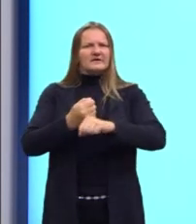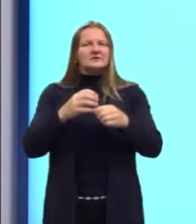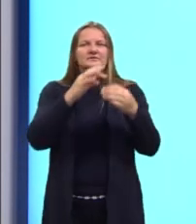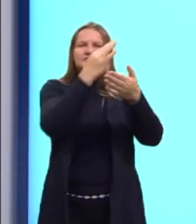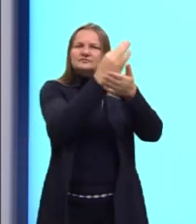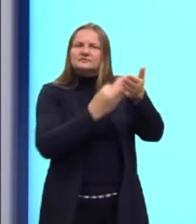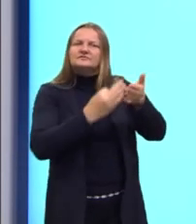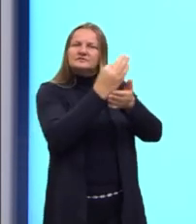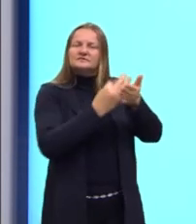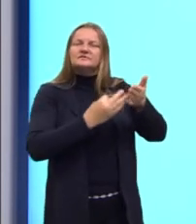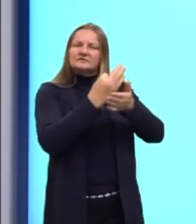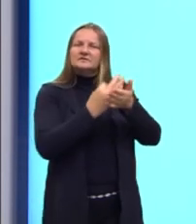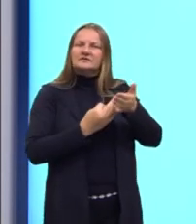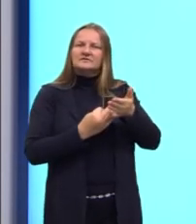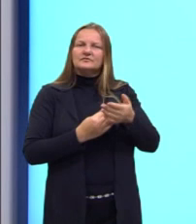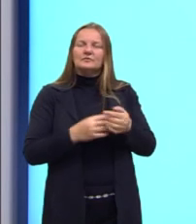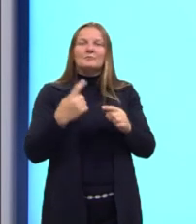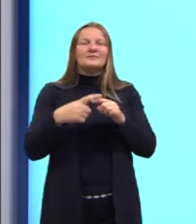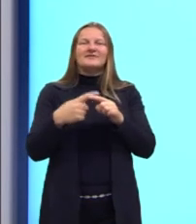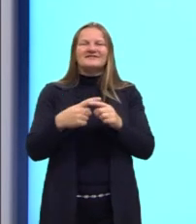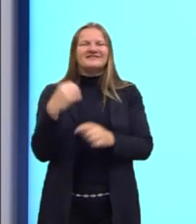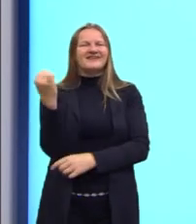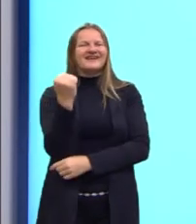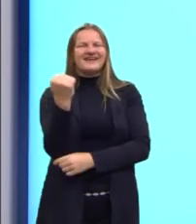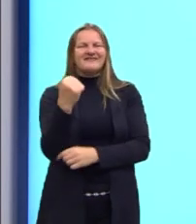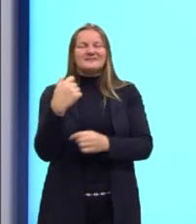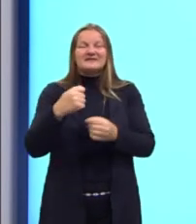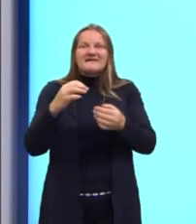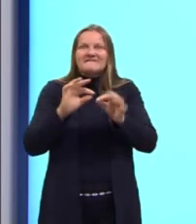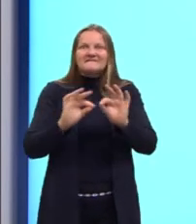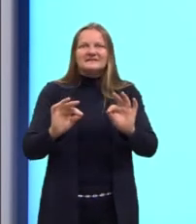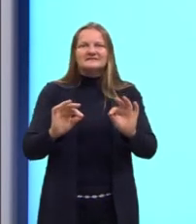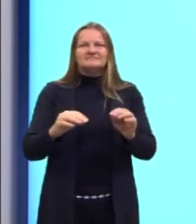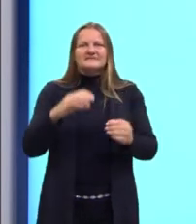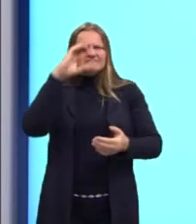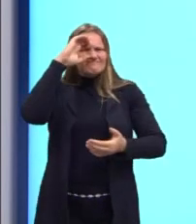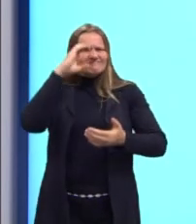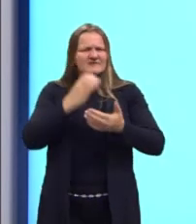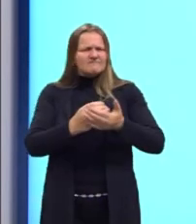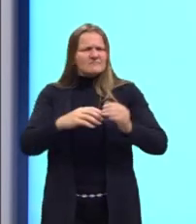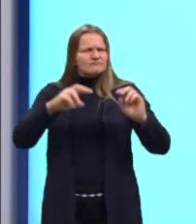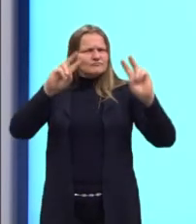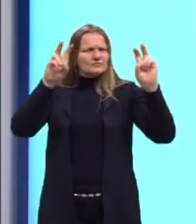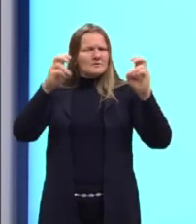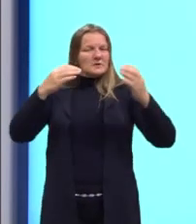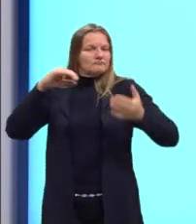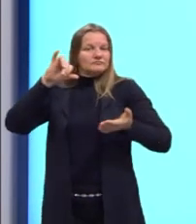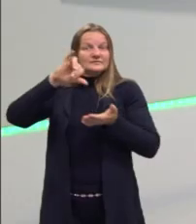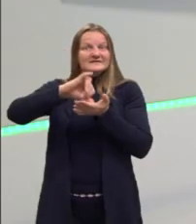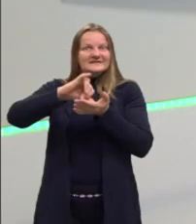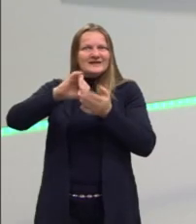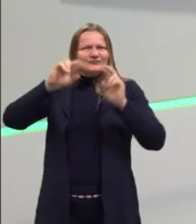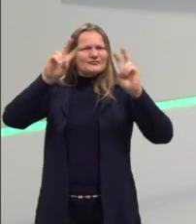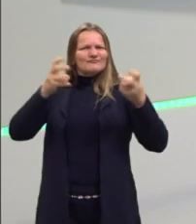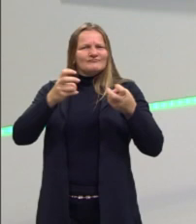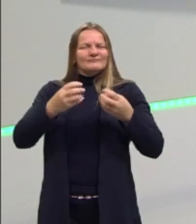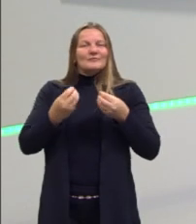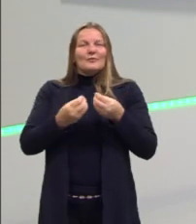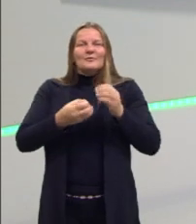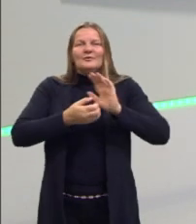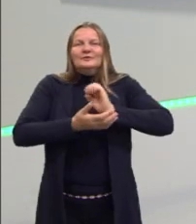Outra falha gravíssima. Quando eu não desenvolvo a tese a respeito do tema, como eu posso